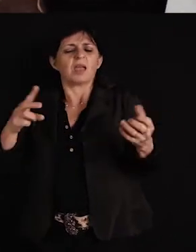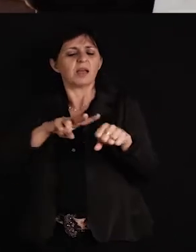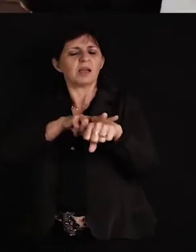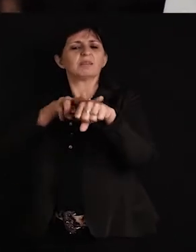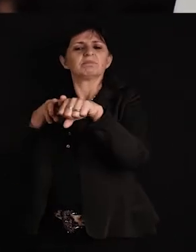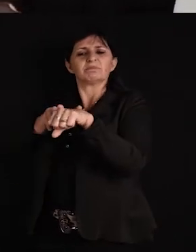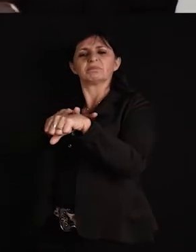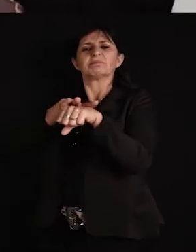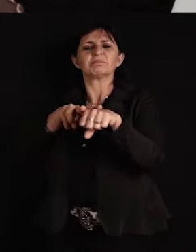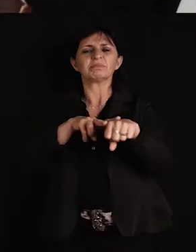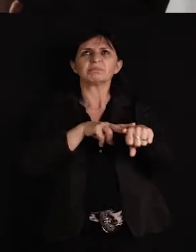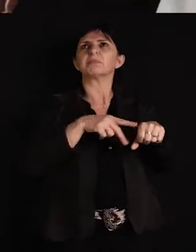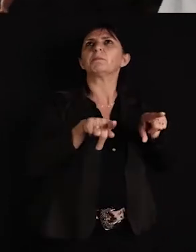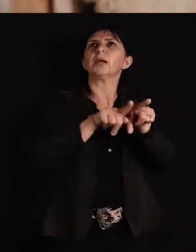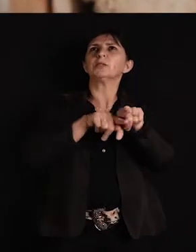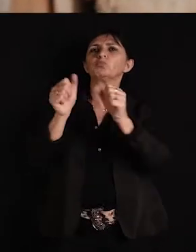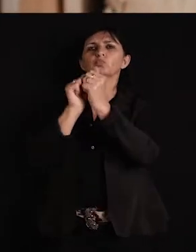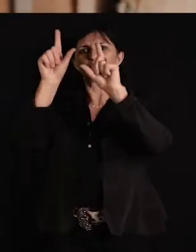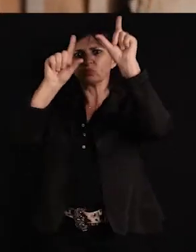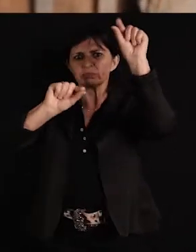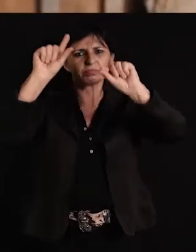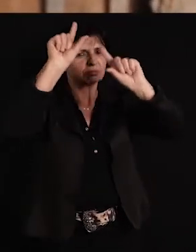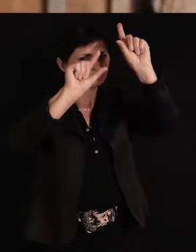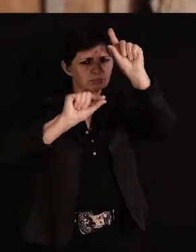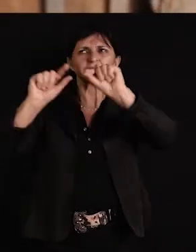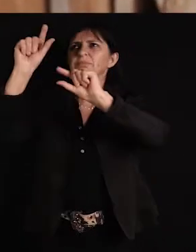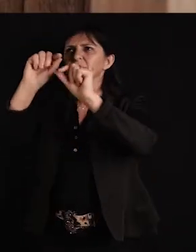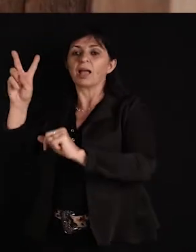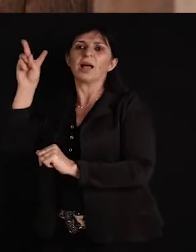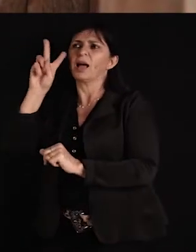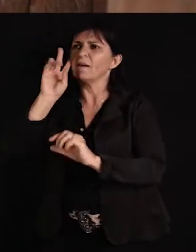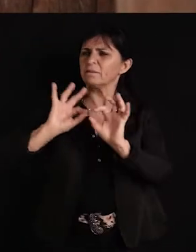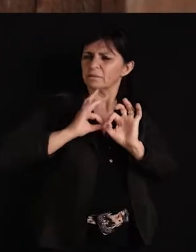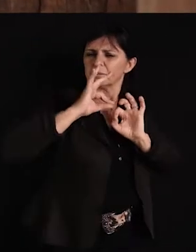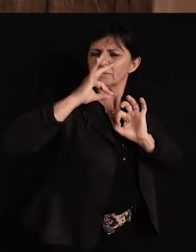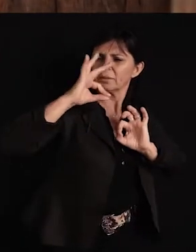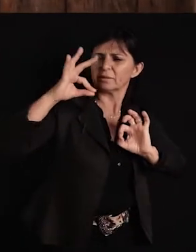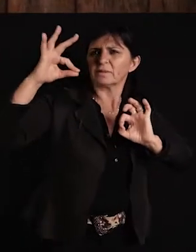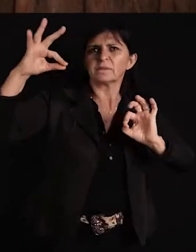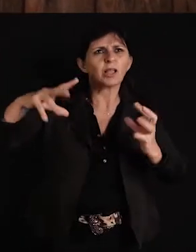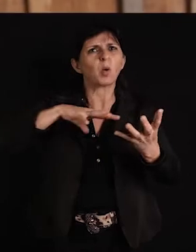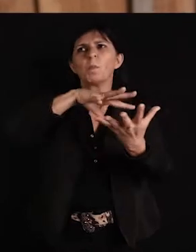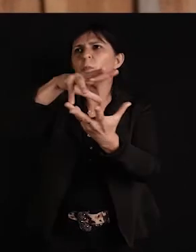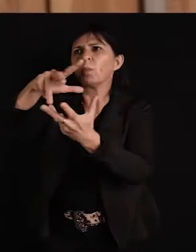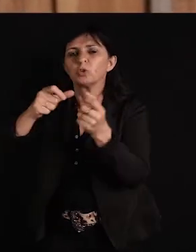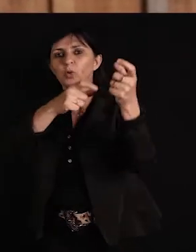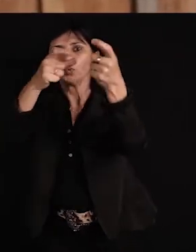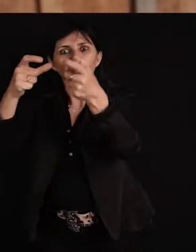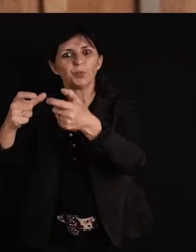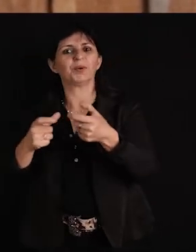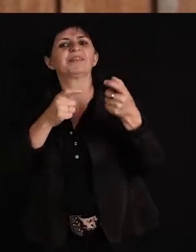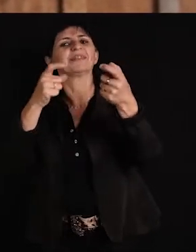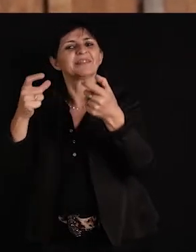com o entanto das estrelas, que campereia nossa história das distâncias, alma do mundo que nobrece em vivelas,